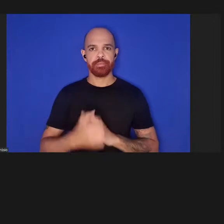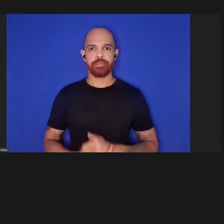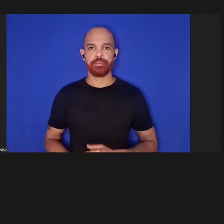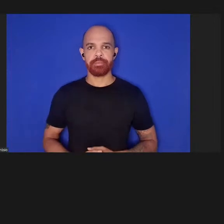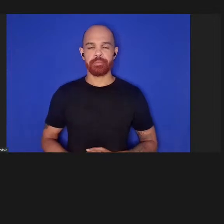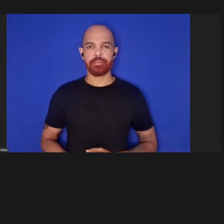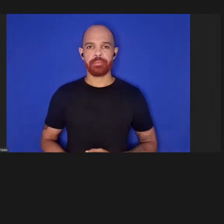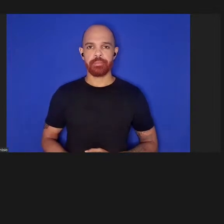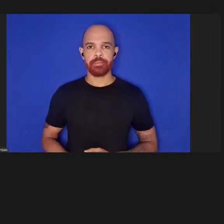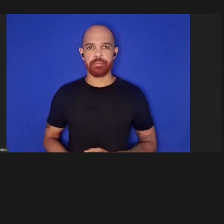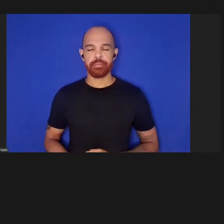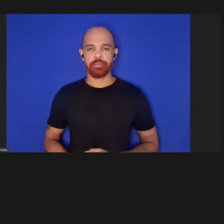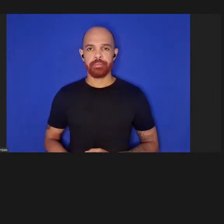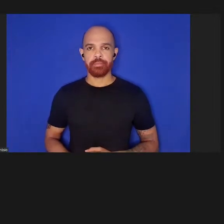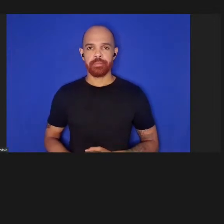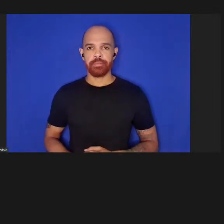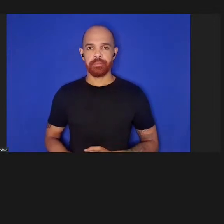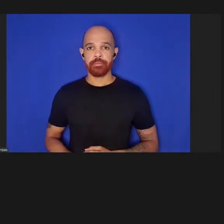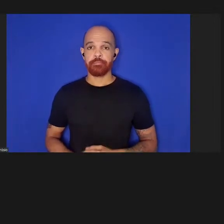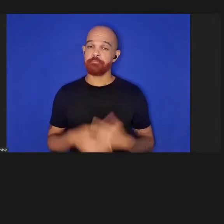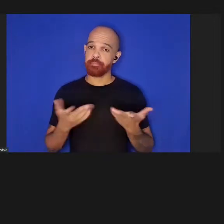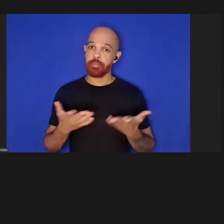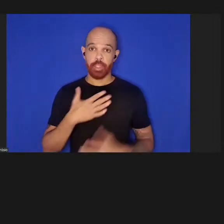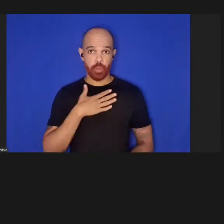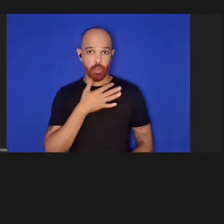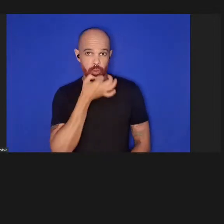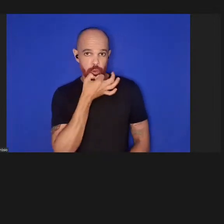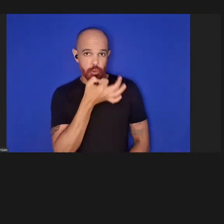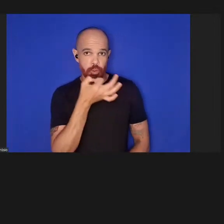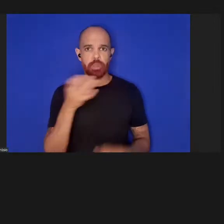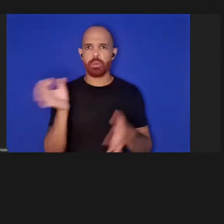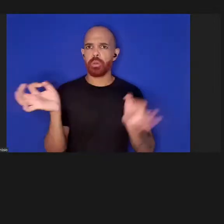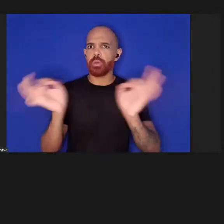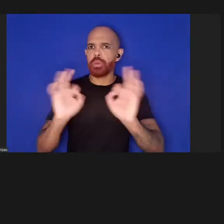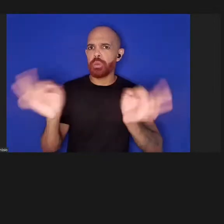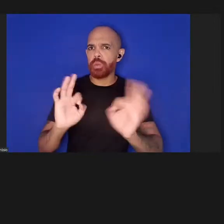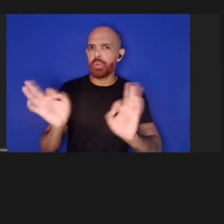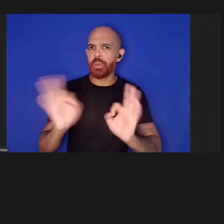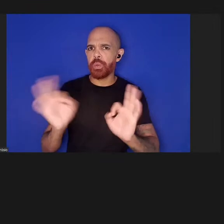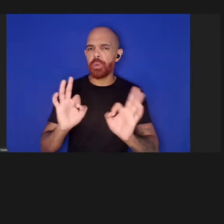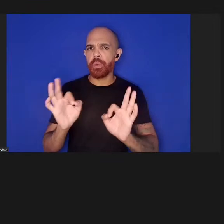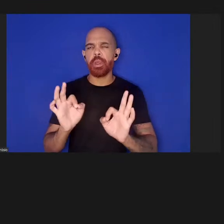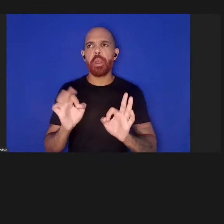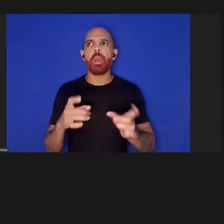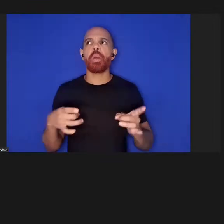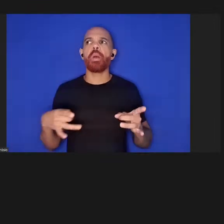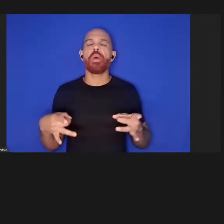Eu diria que ninguém ficou completamente